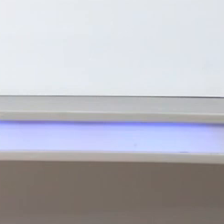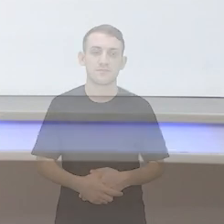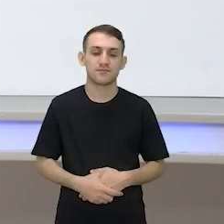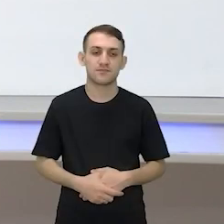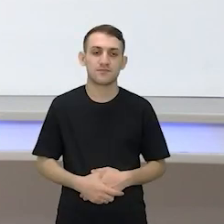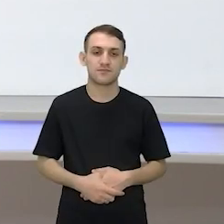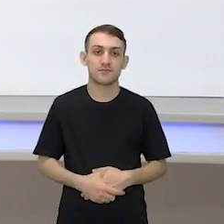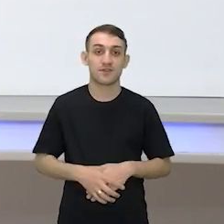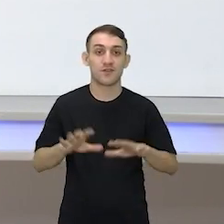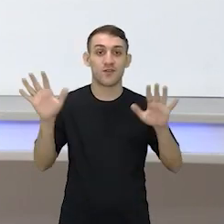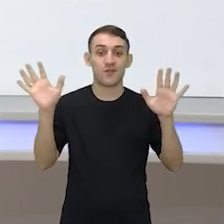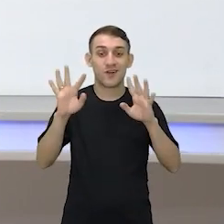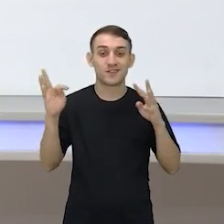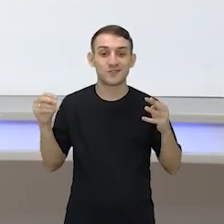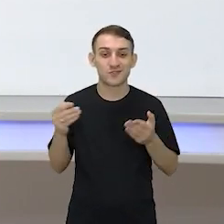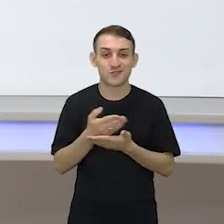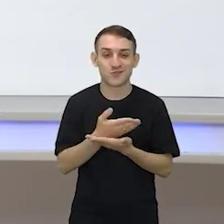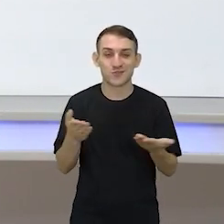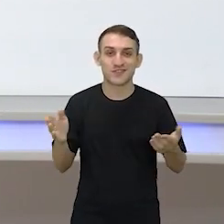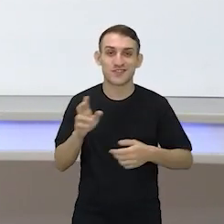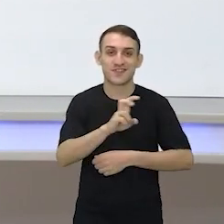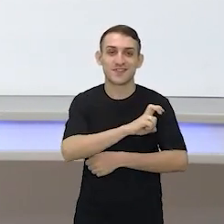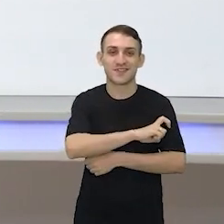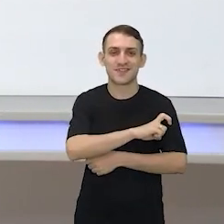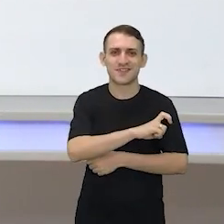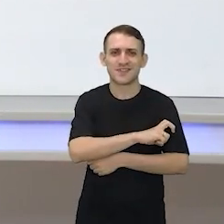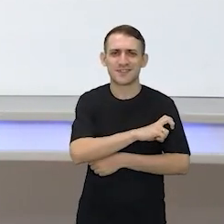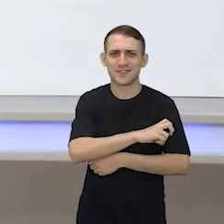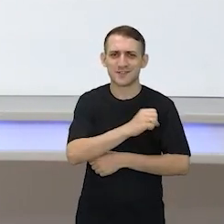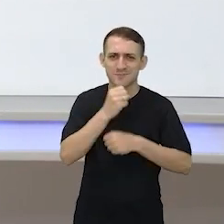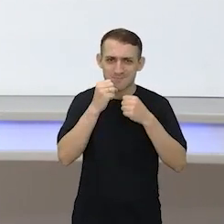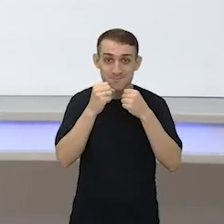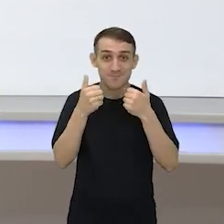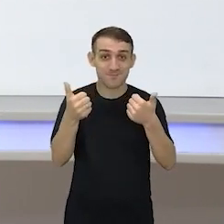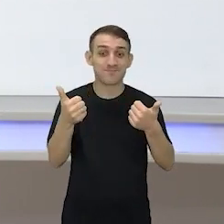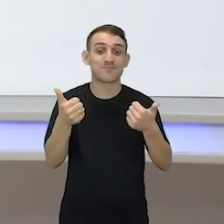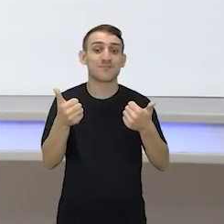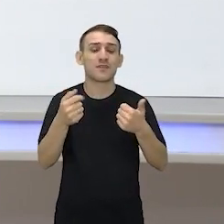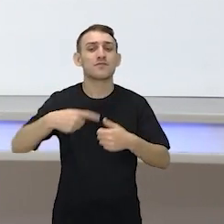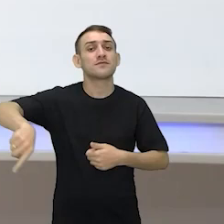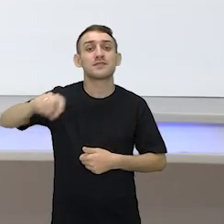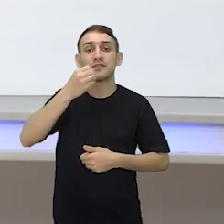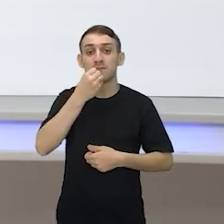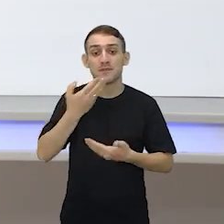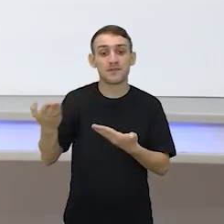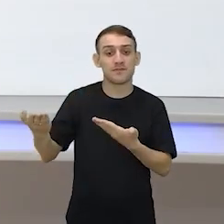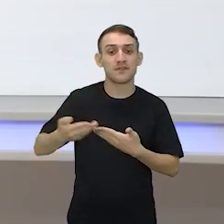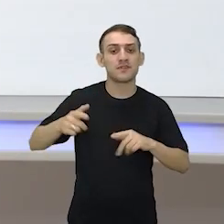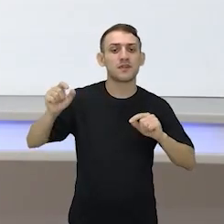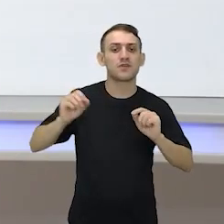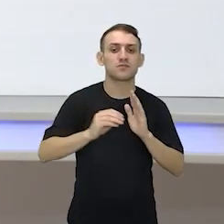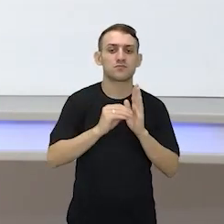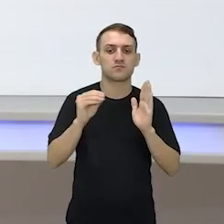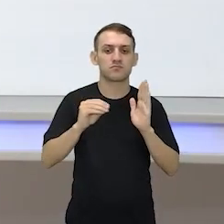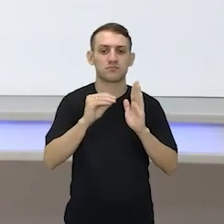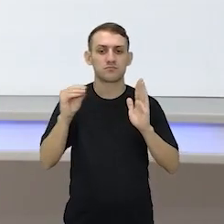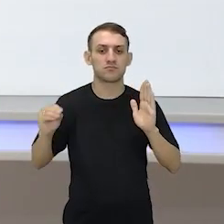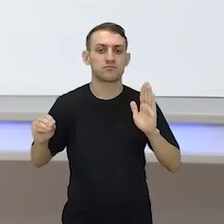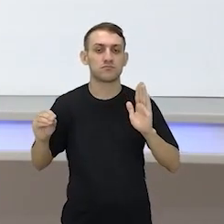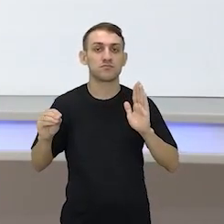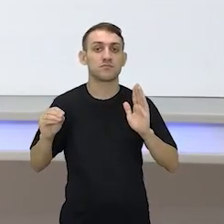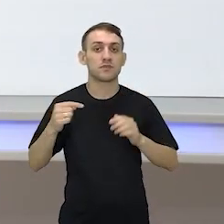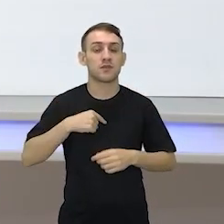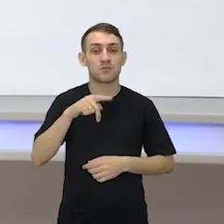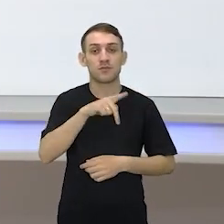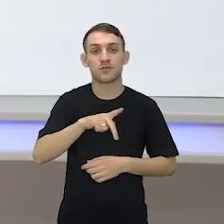Olá, turminha do quinto ano! Tudo bem aí com vocês? Sejam todos muito bem-vindos ao Centro de Mídias.